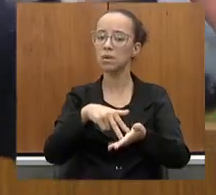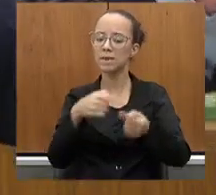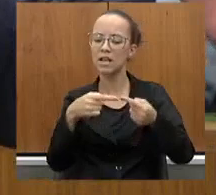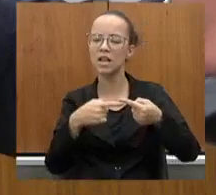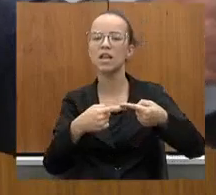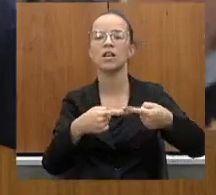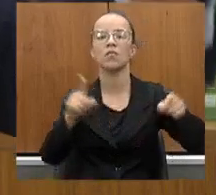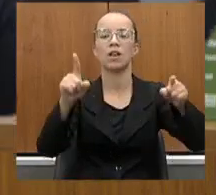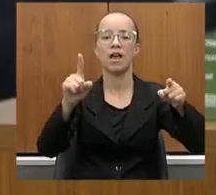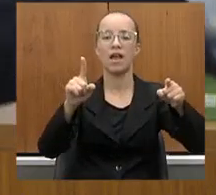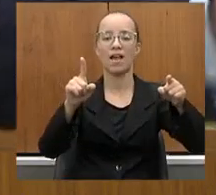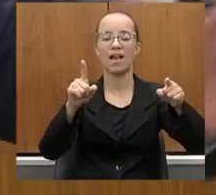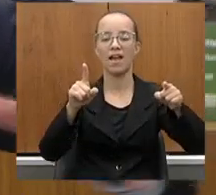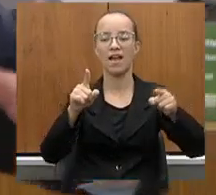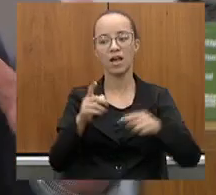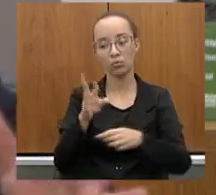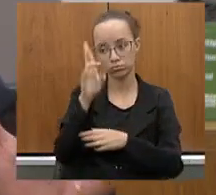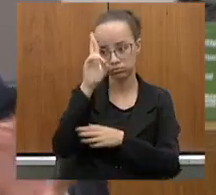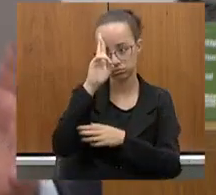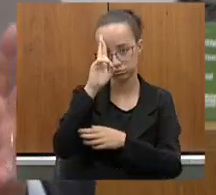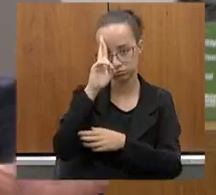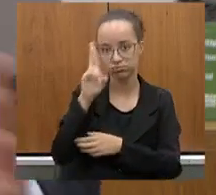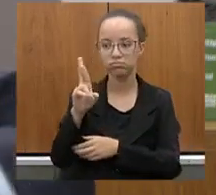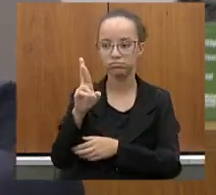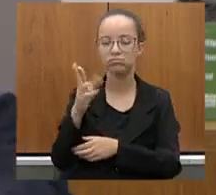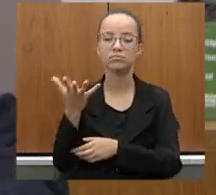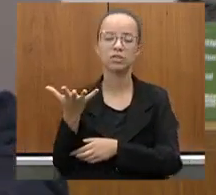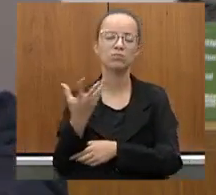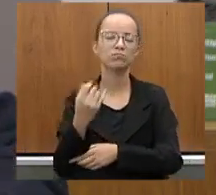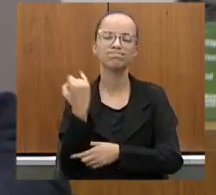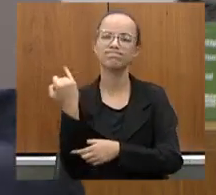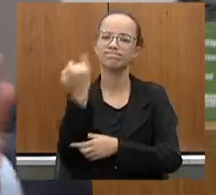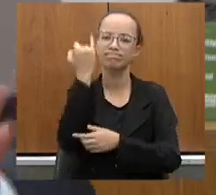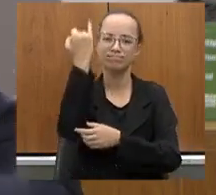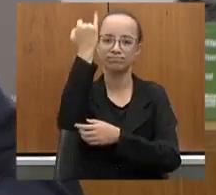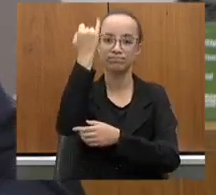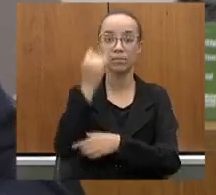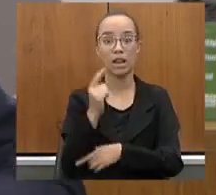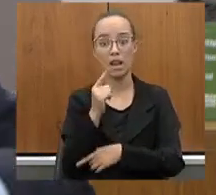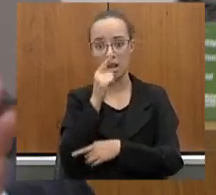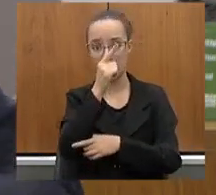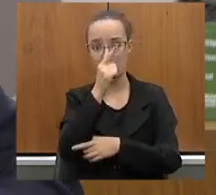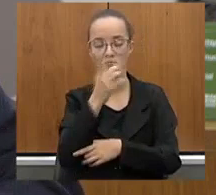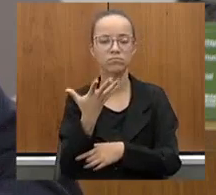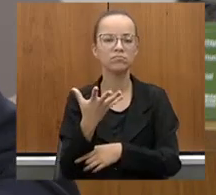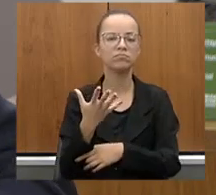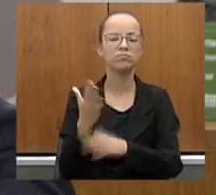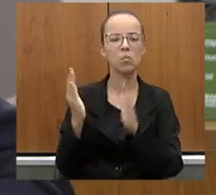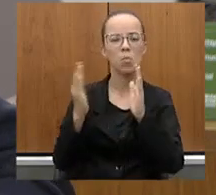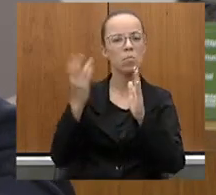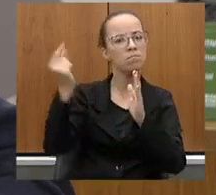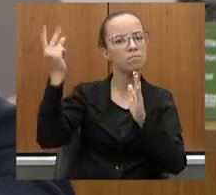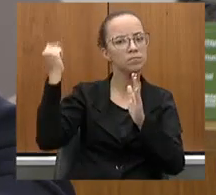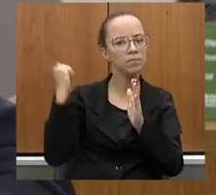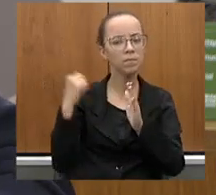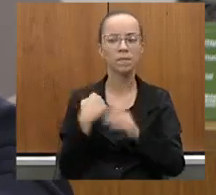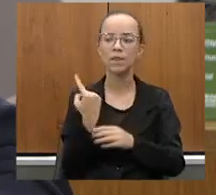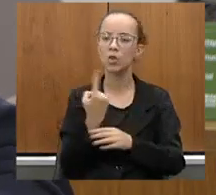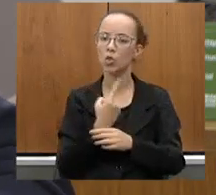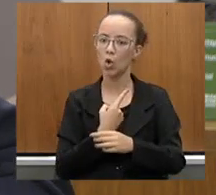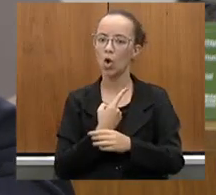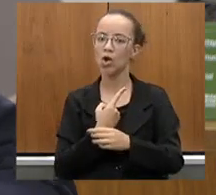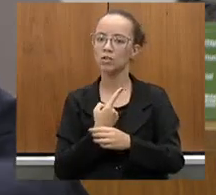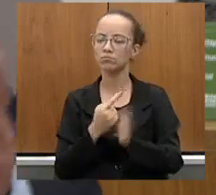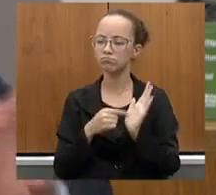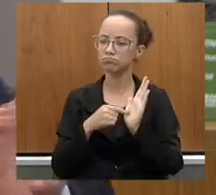Excelência com o Rodrigo determinou também aquele trevo tão importante. Lá, naquela época, nós entregamos ao